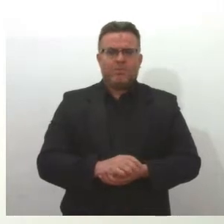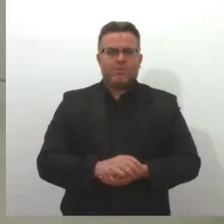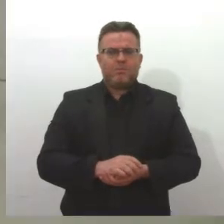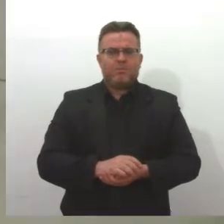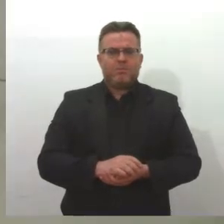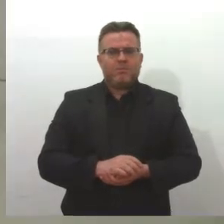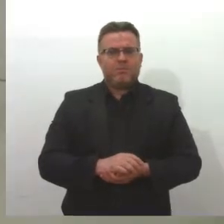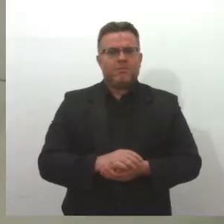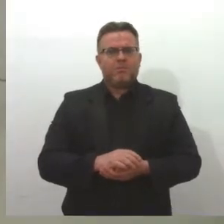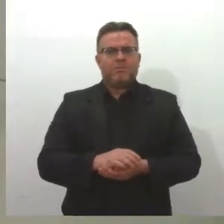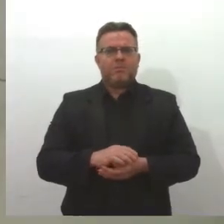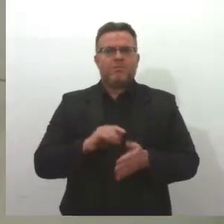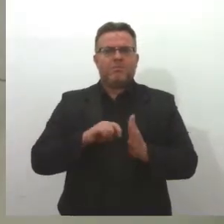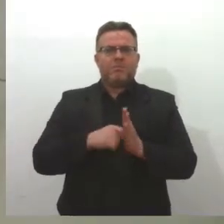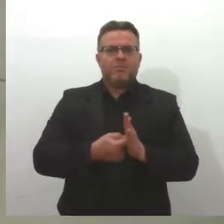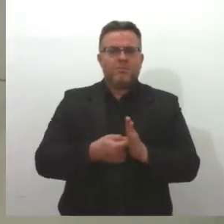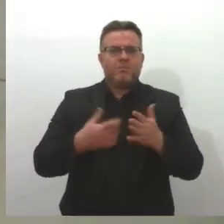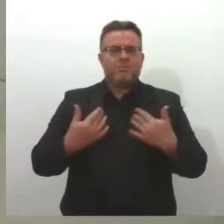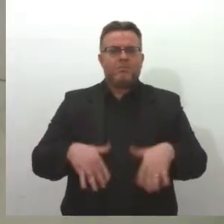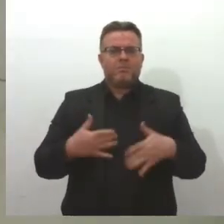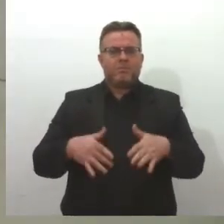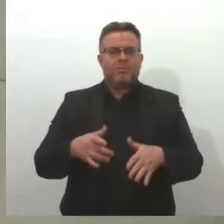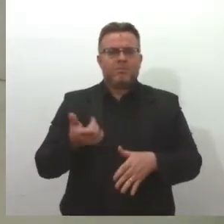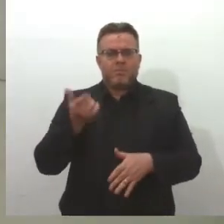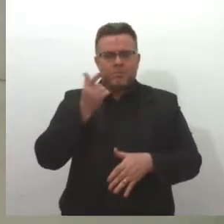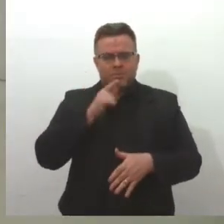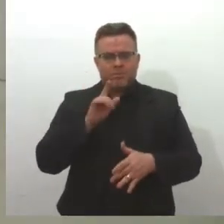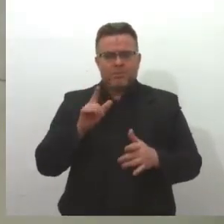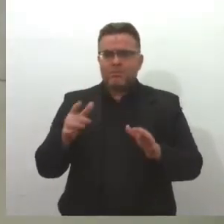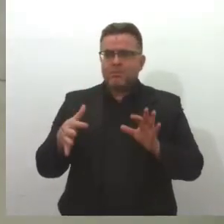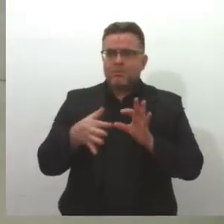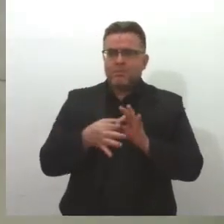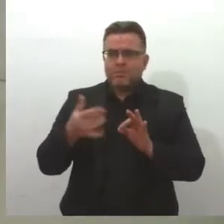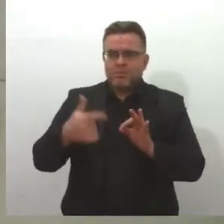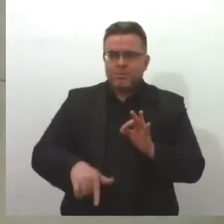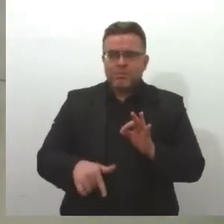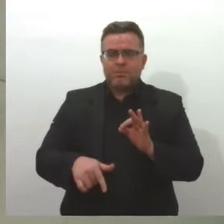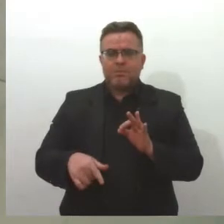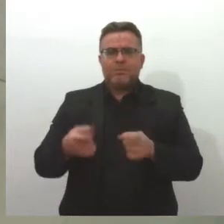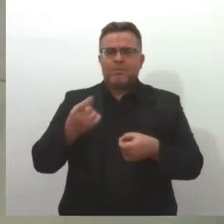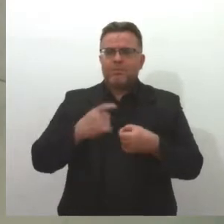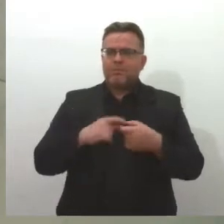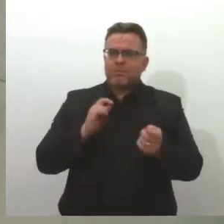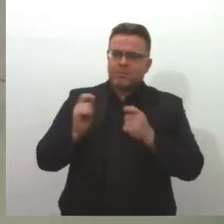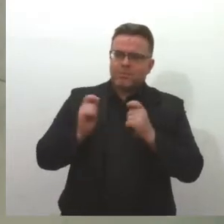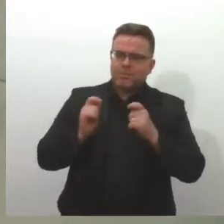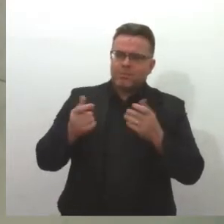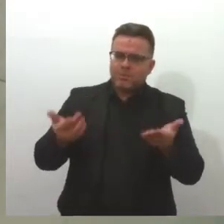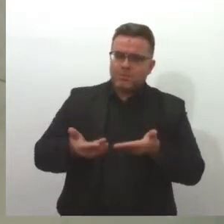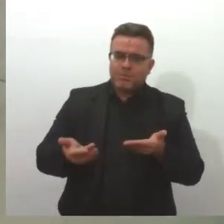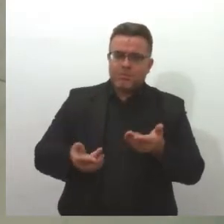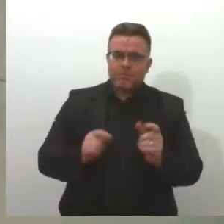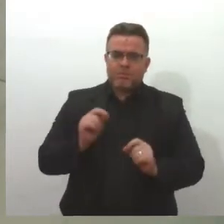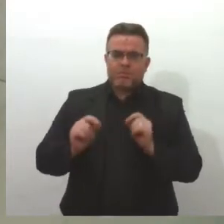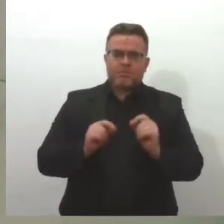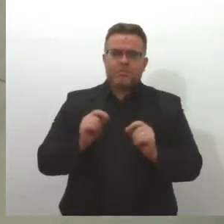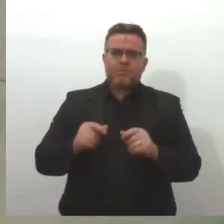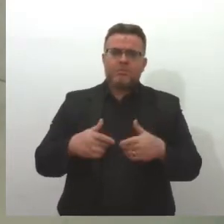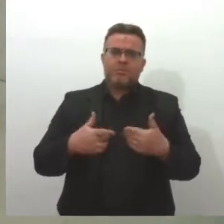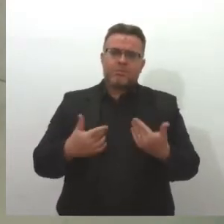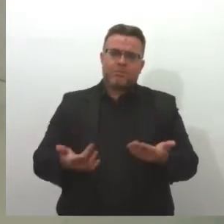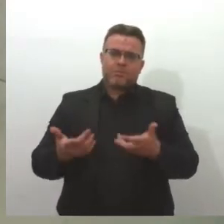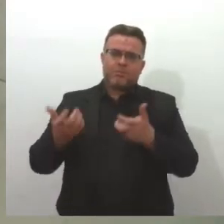Deu uma travada aqui no Genilson, a gente consegue reconectar para voltar esse bate-papo aqui, importante o Genilson estar dando essa